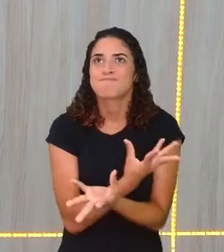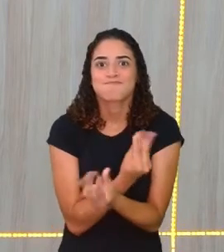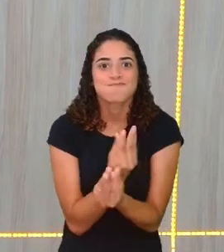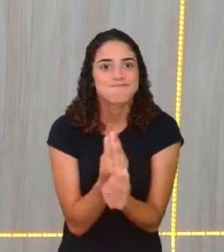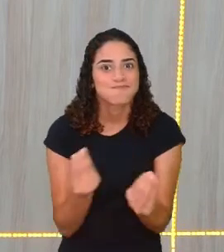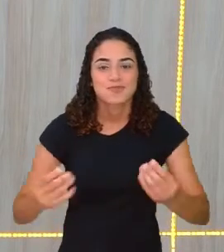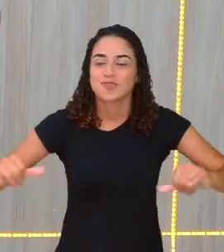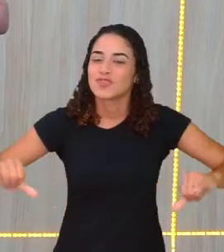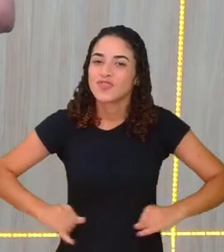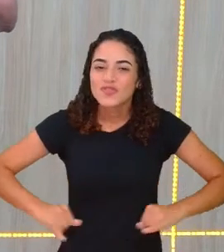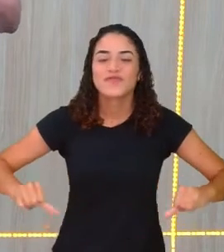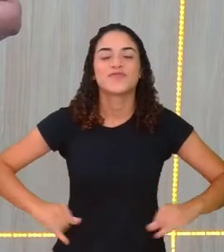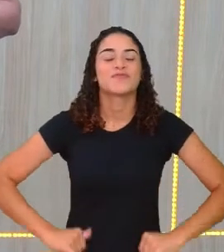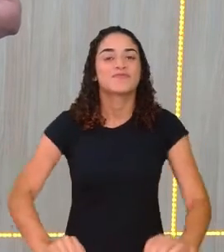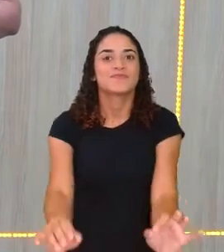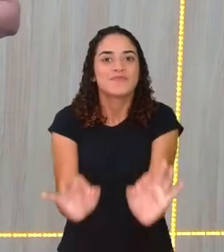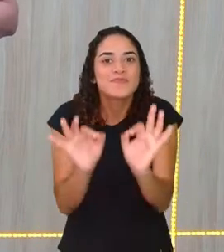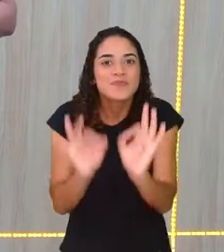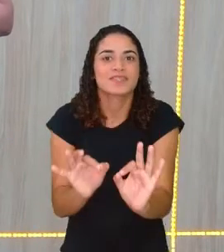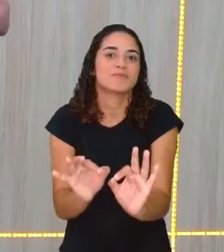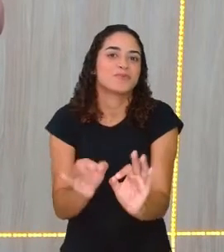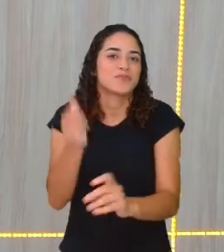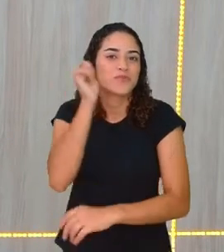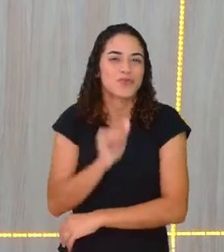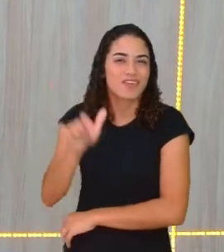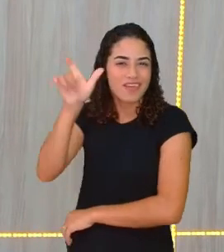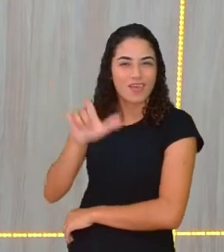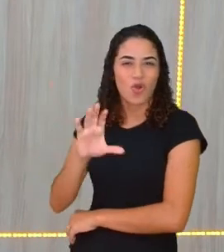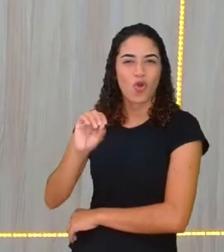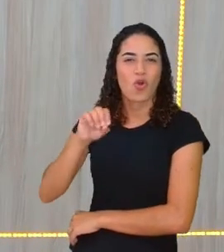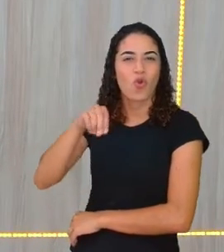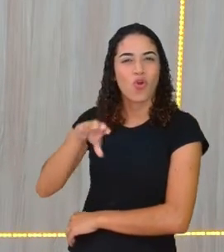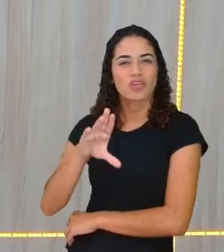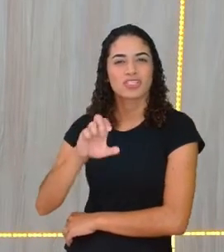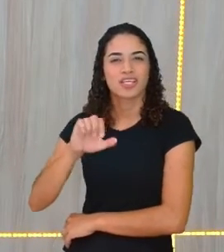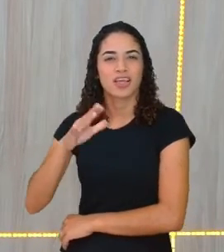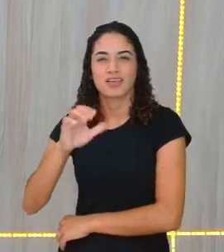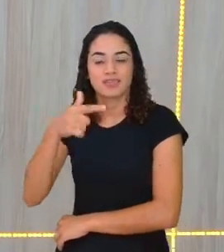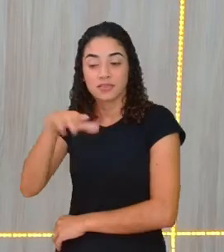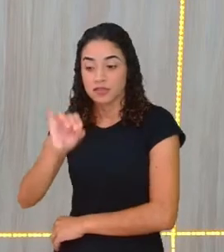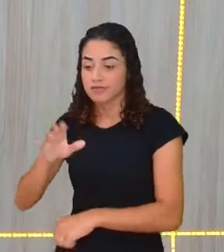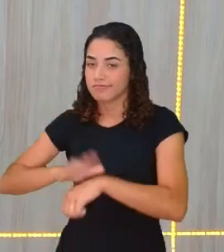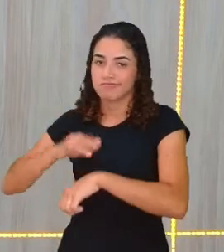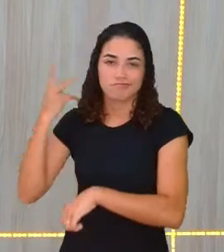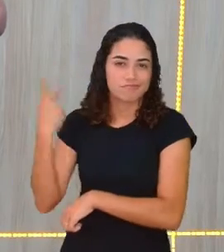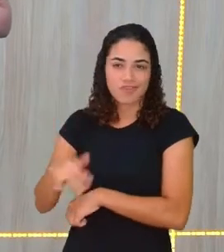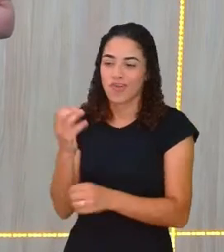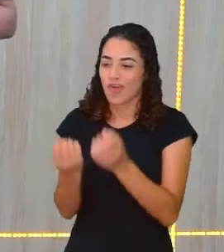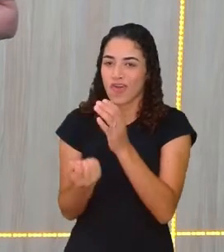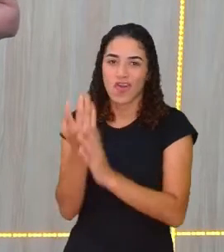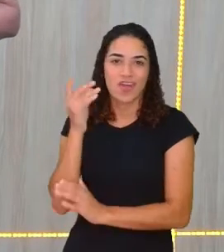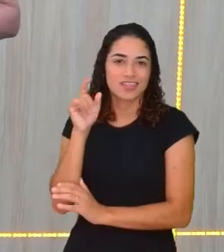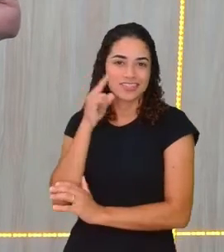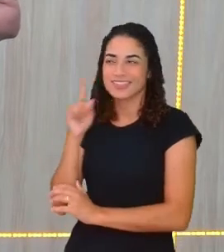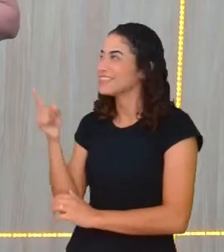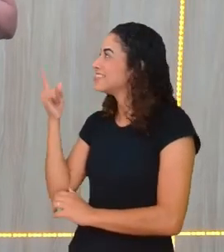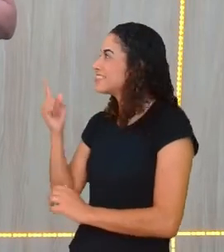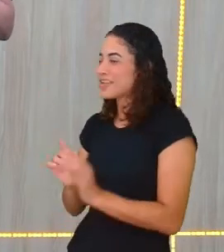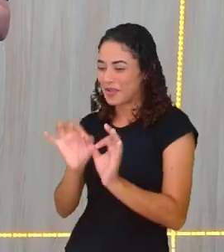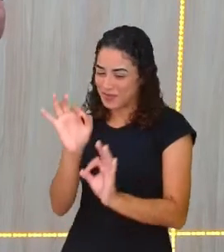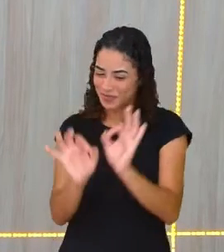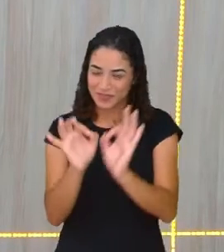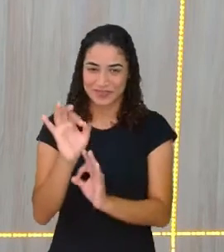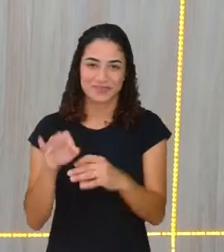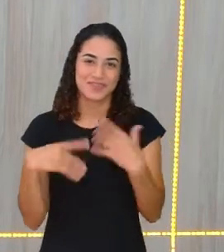Evaristo, foi ela que escreveu esses versos, ela que construiu toda essa imagem. Então, a